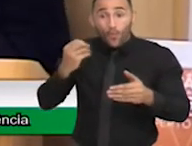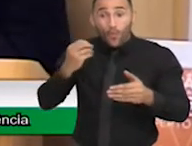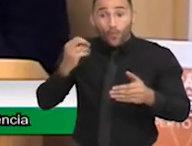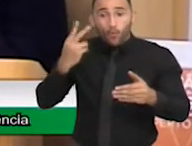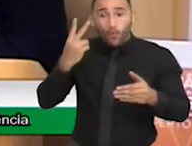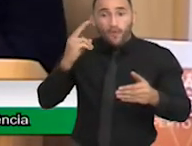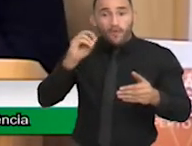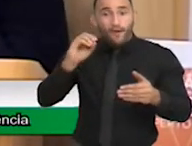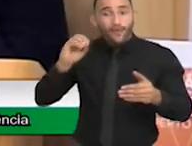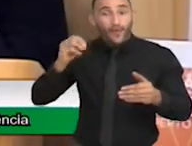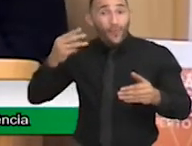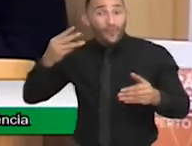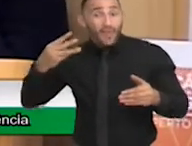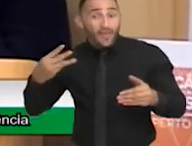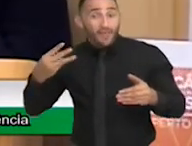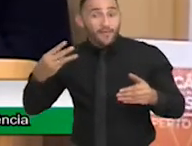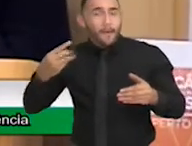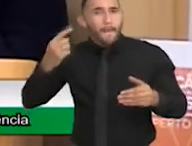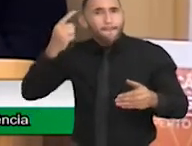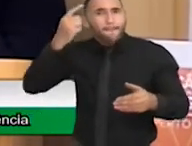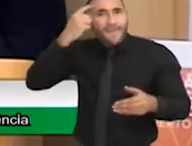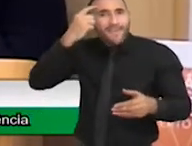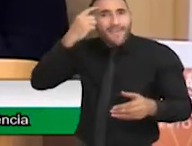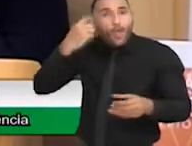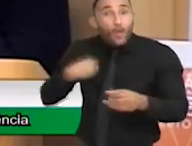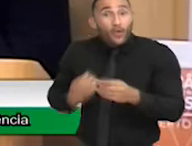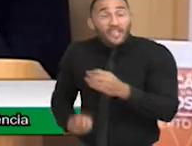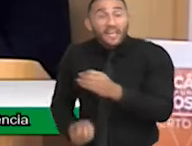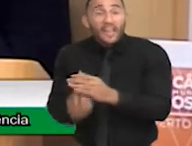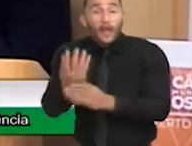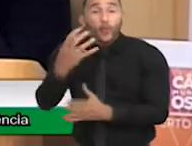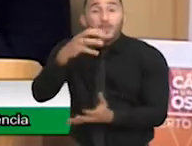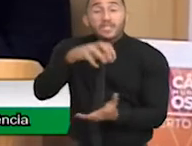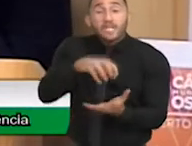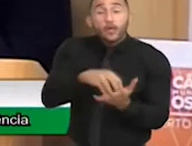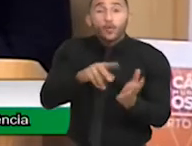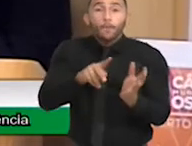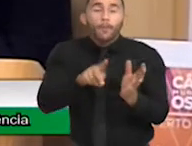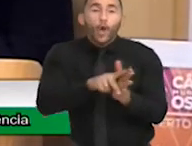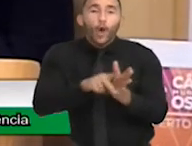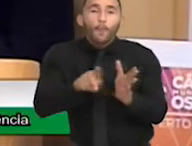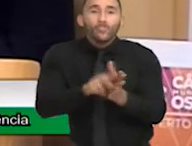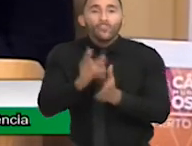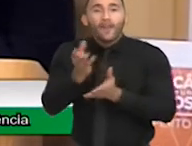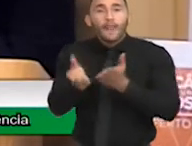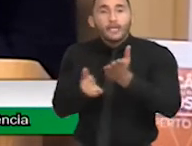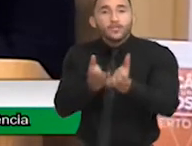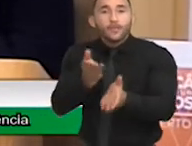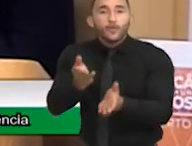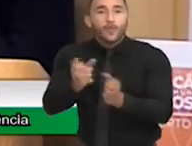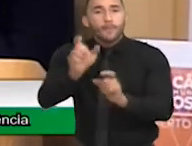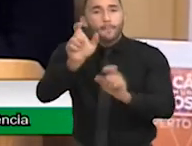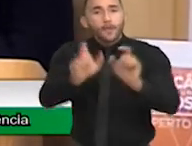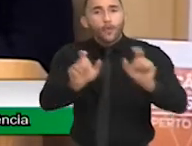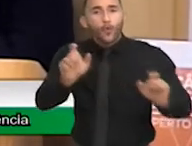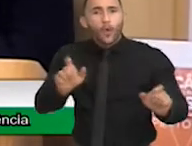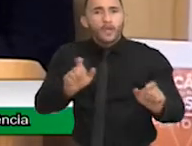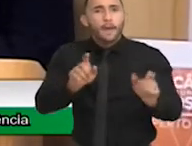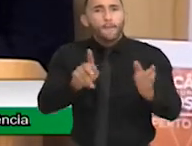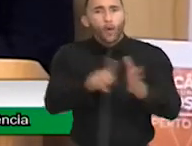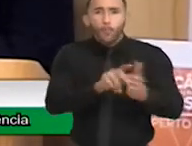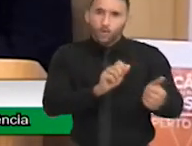eu criando um centro de reabilitação e habilitação da inclusão esportiva,